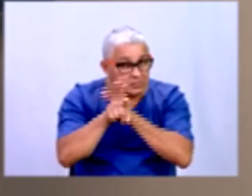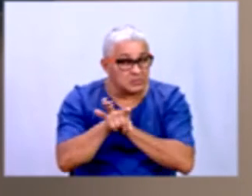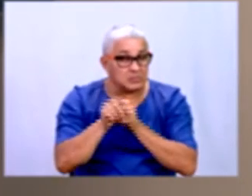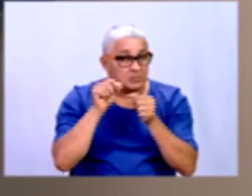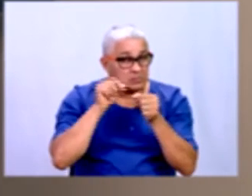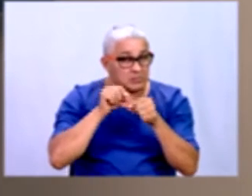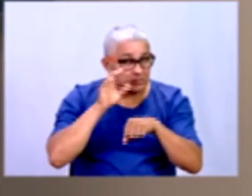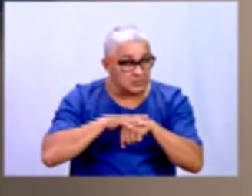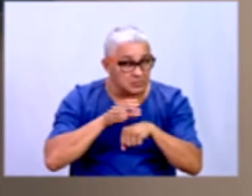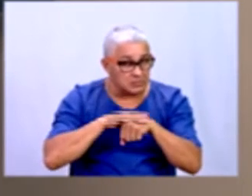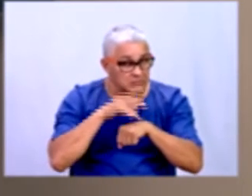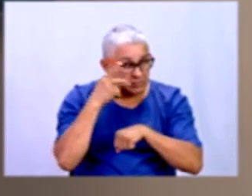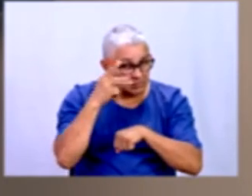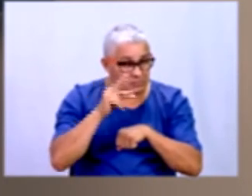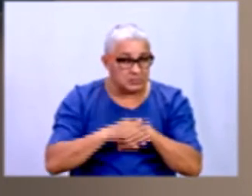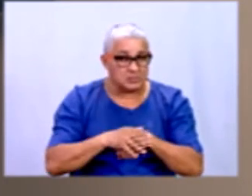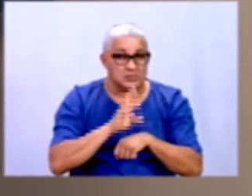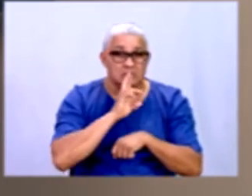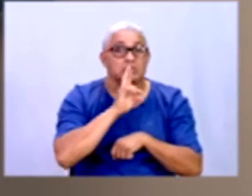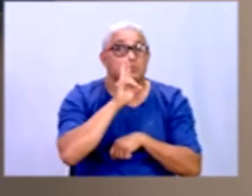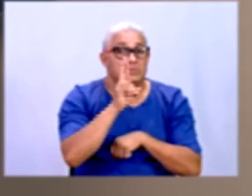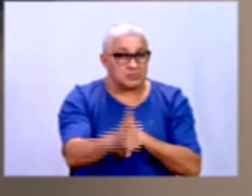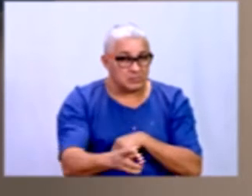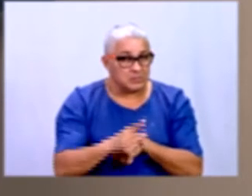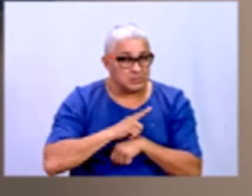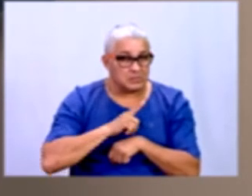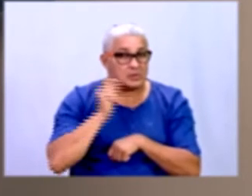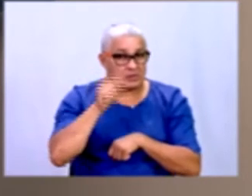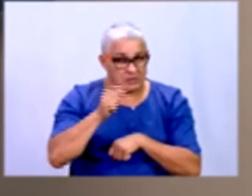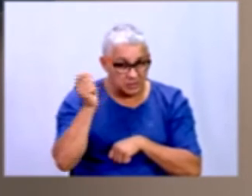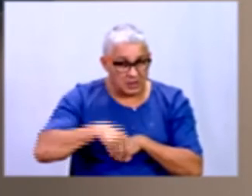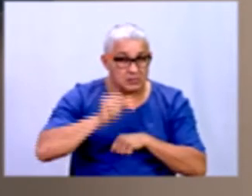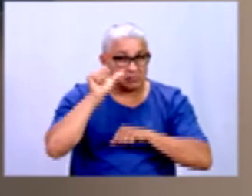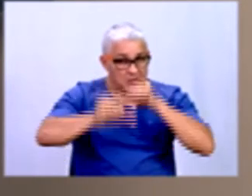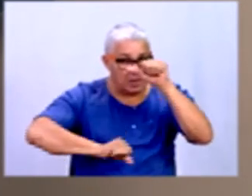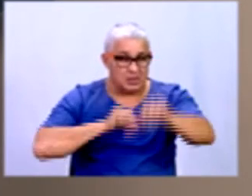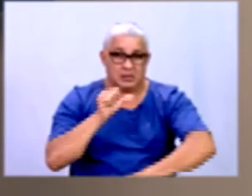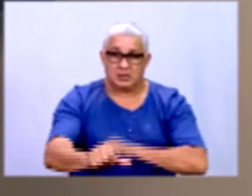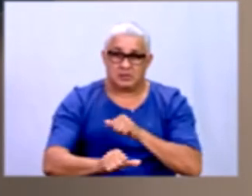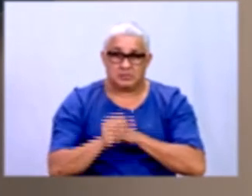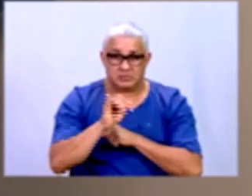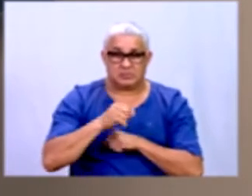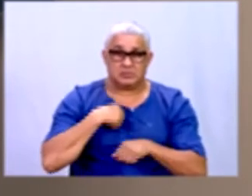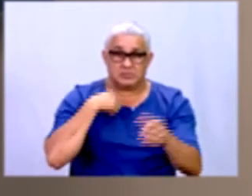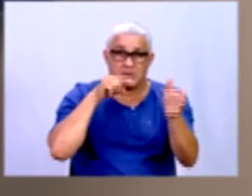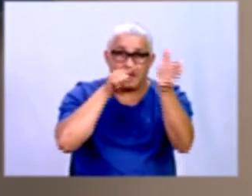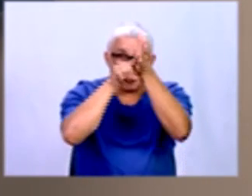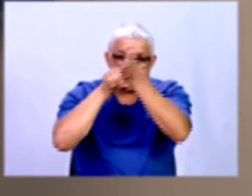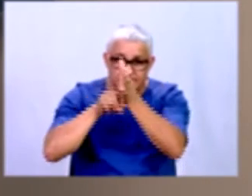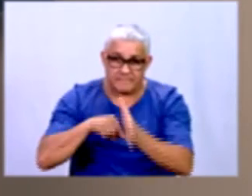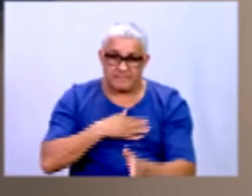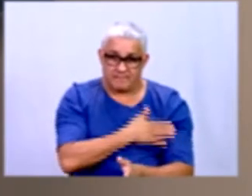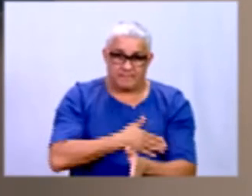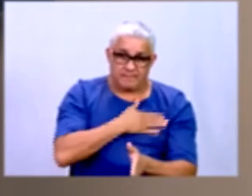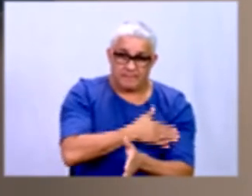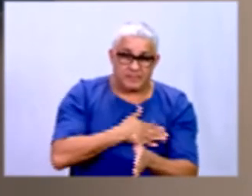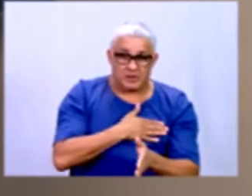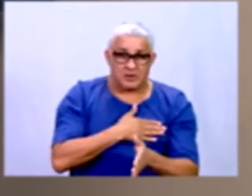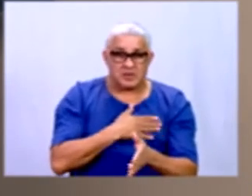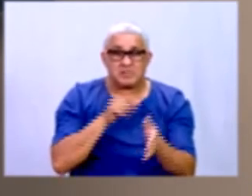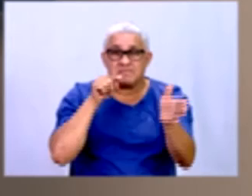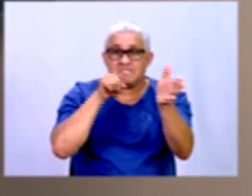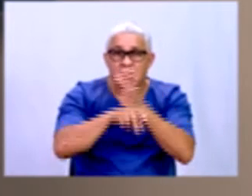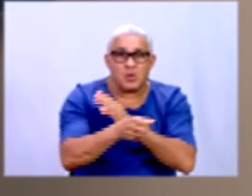que as respostas vão surtir um efeito para a gente. Você entendeu? Se eu estou fazendo uma pesquisa de satisfação com os meus clientes, eu não vou